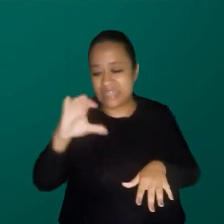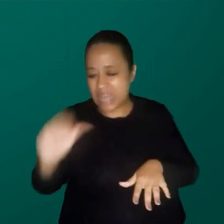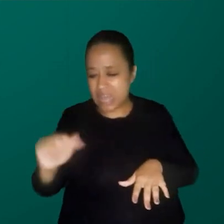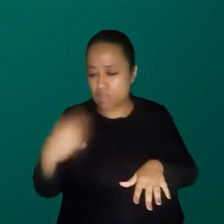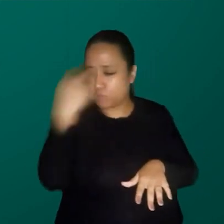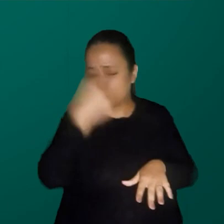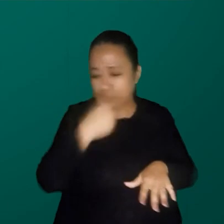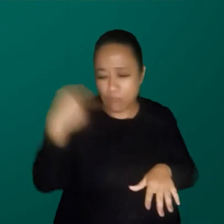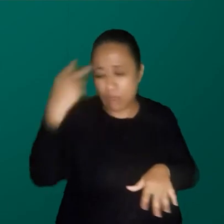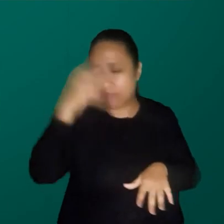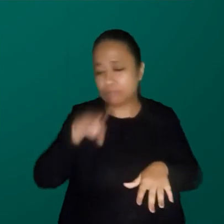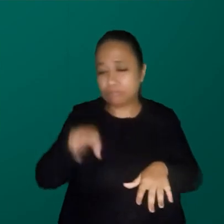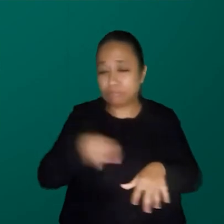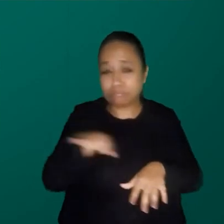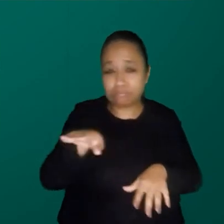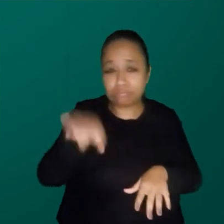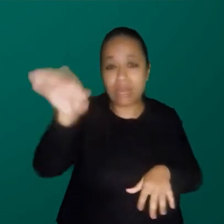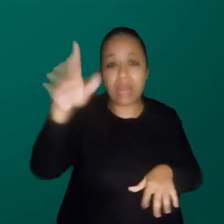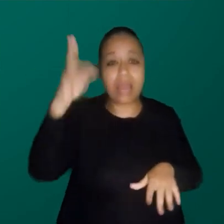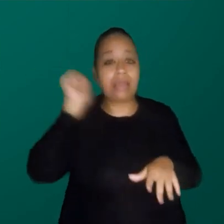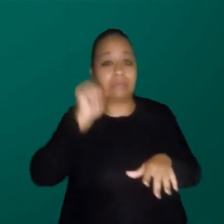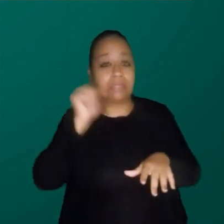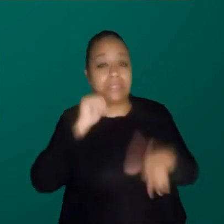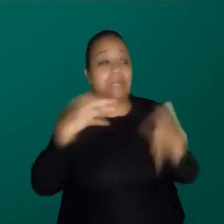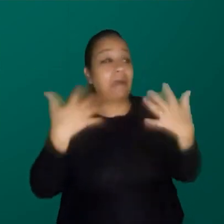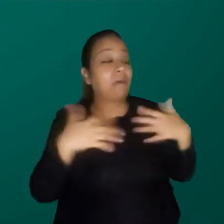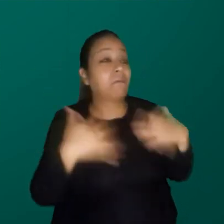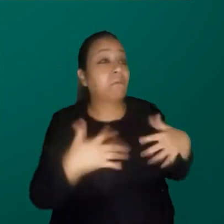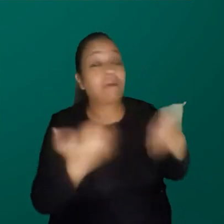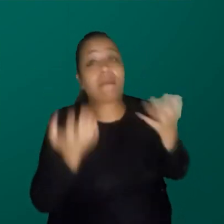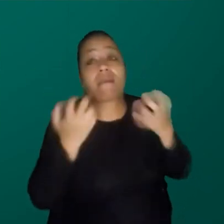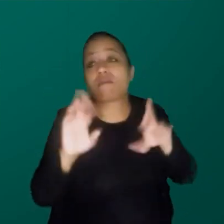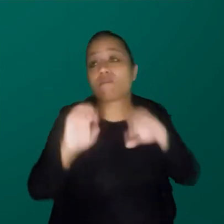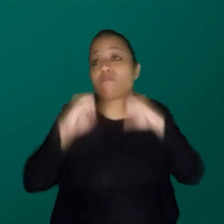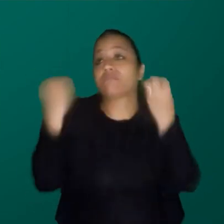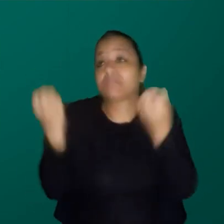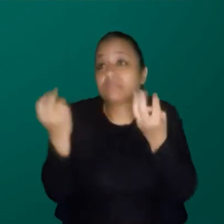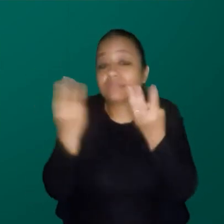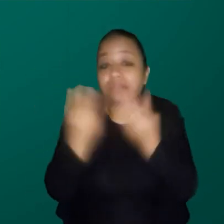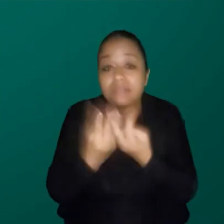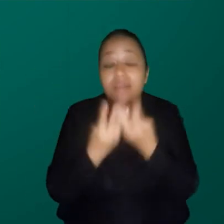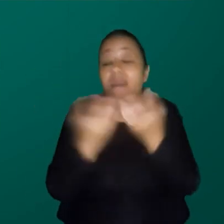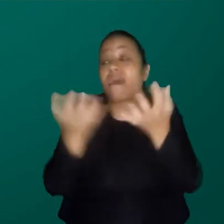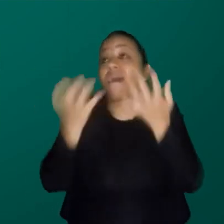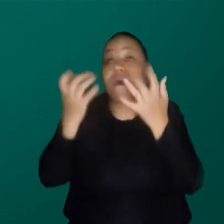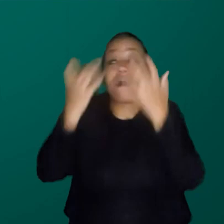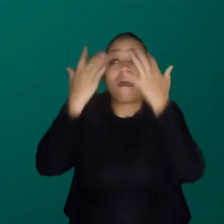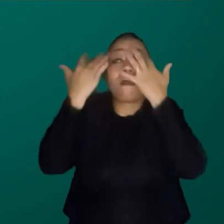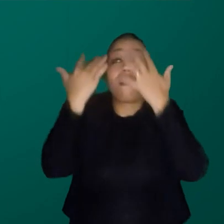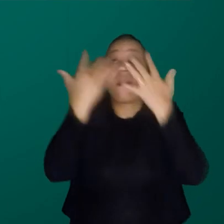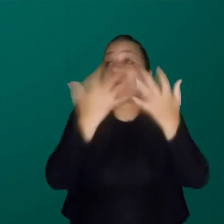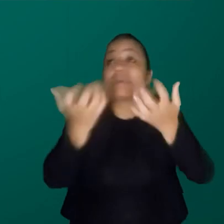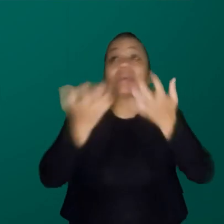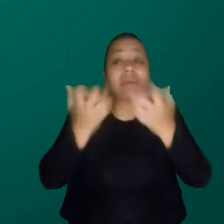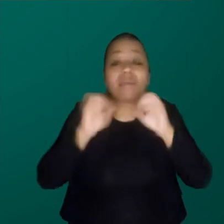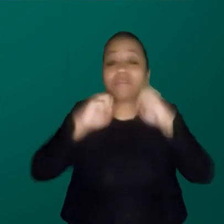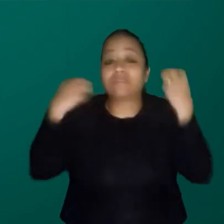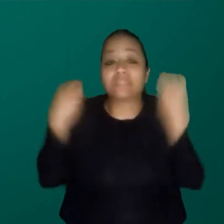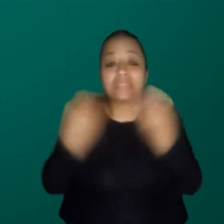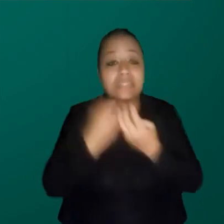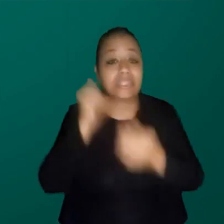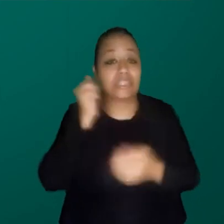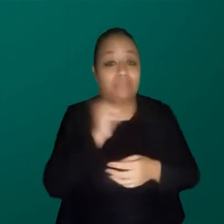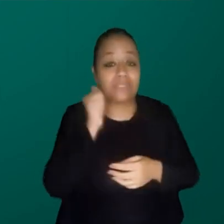e as meninas estão, assim, desesperadas pela oficina e o brilho no olhar delas, sabe,